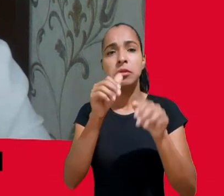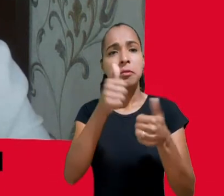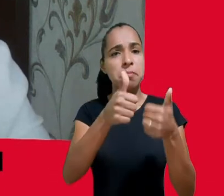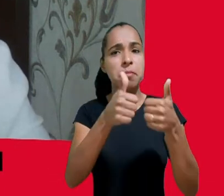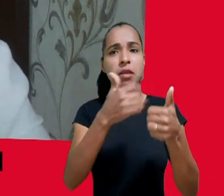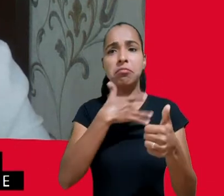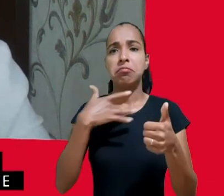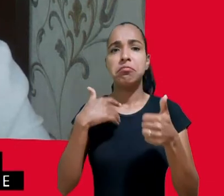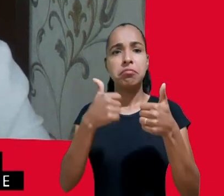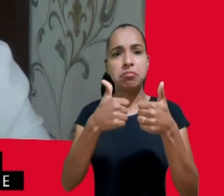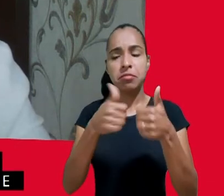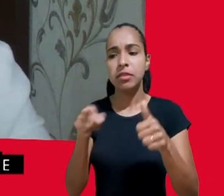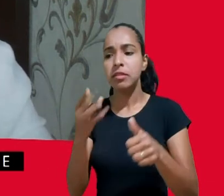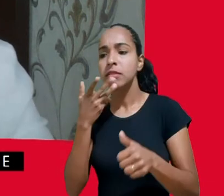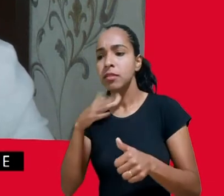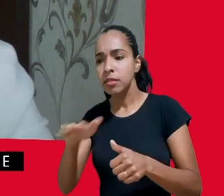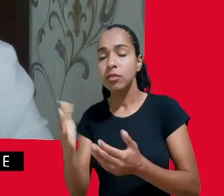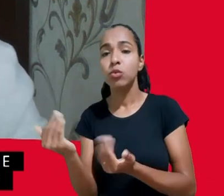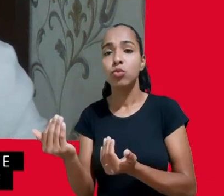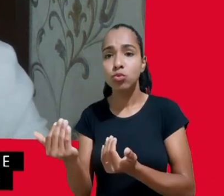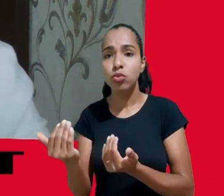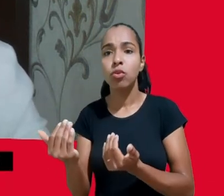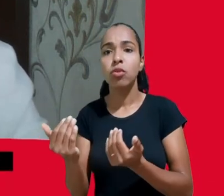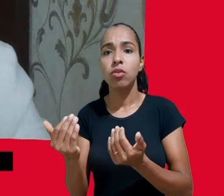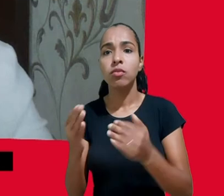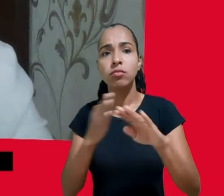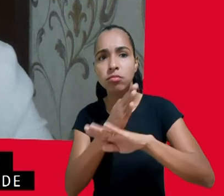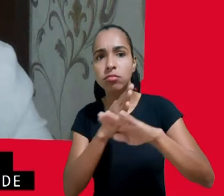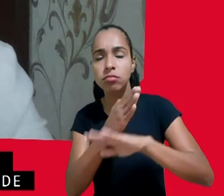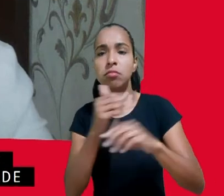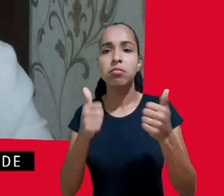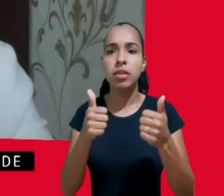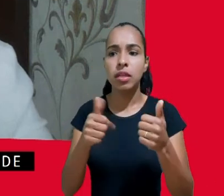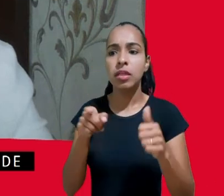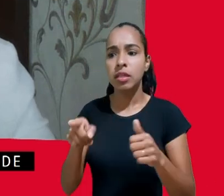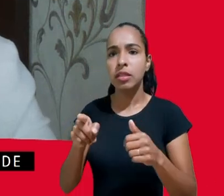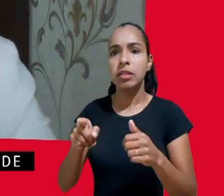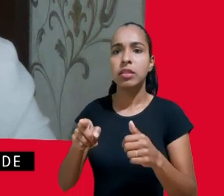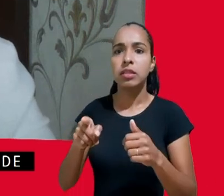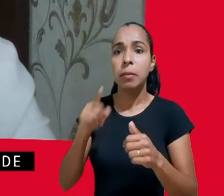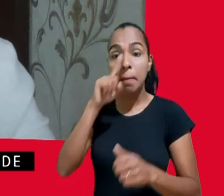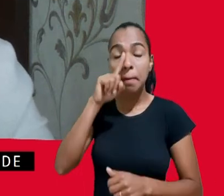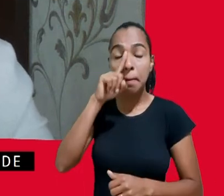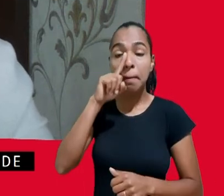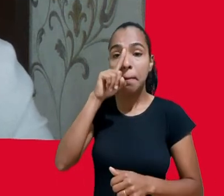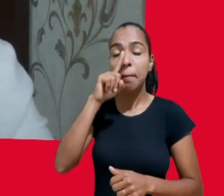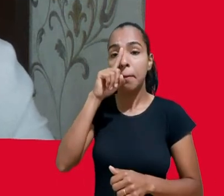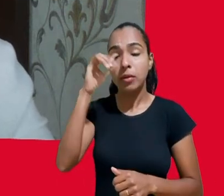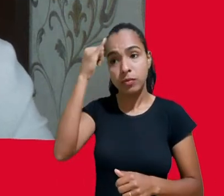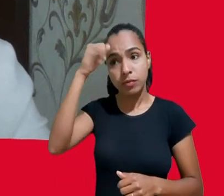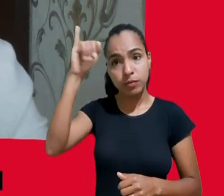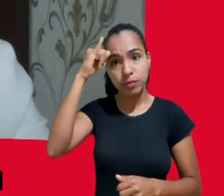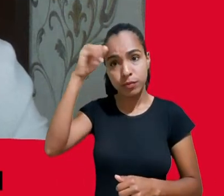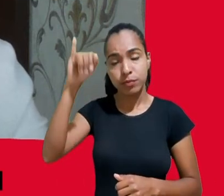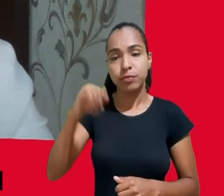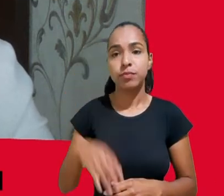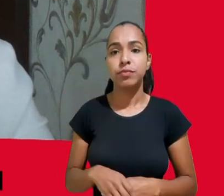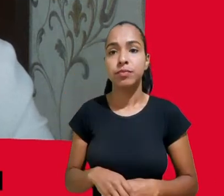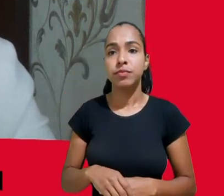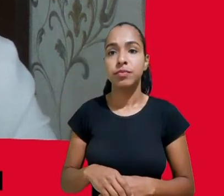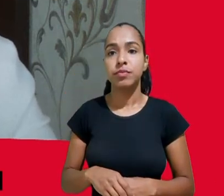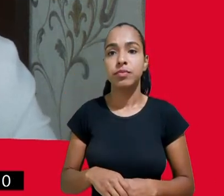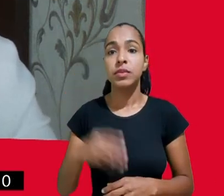protegidas de potenciais riscos terminamos o terceiro dia de evento com um convite a olhar para soluções